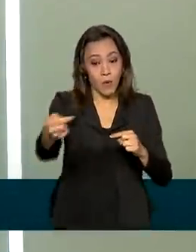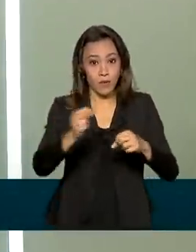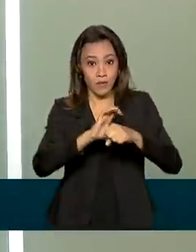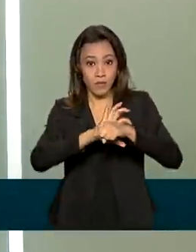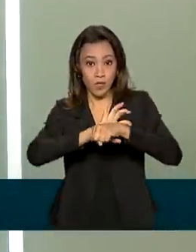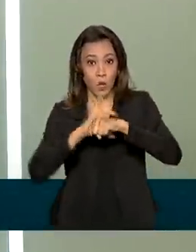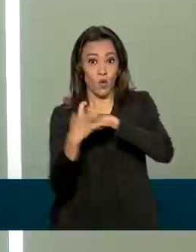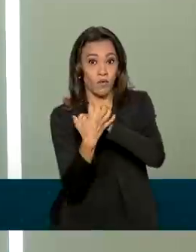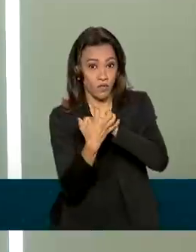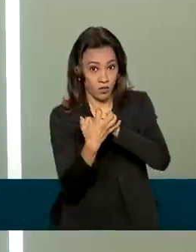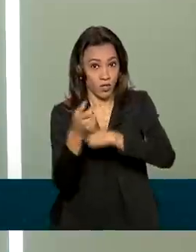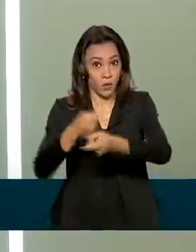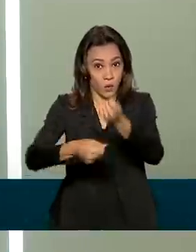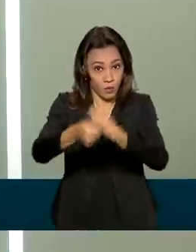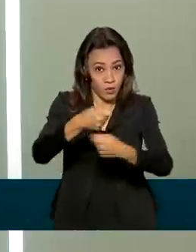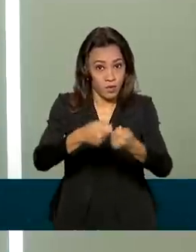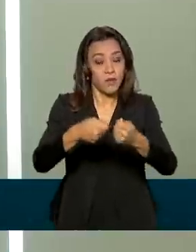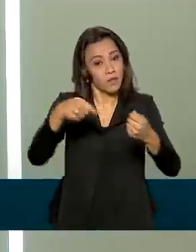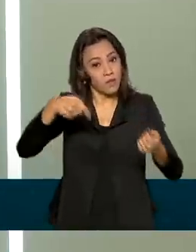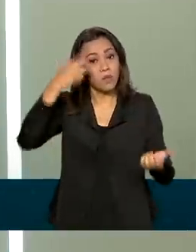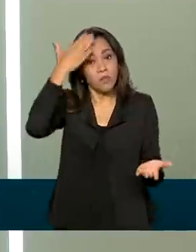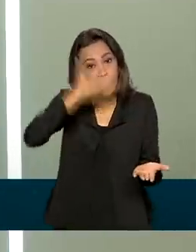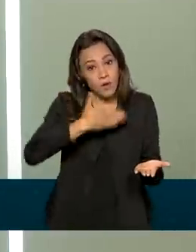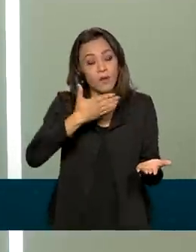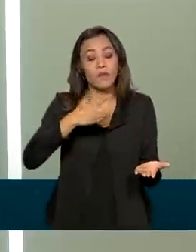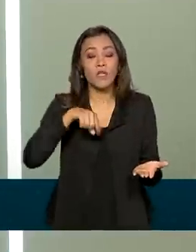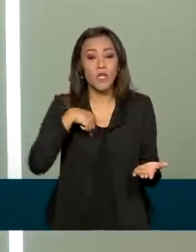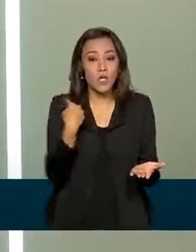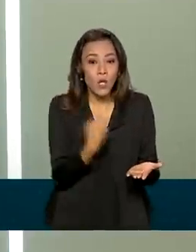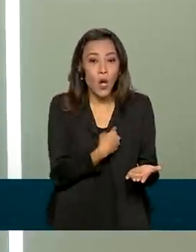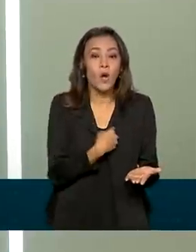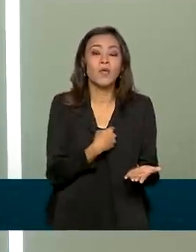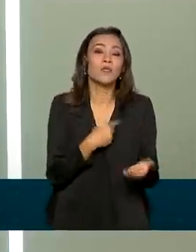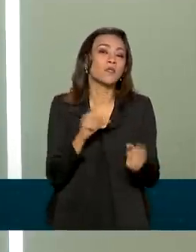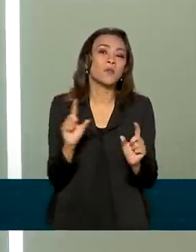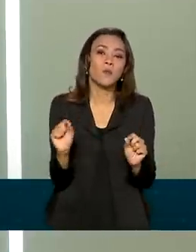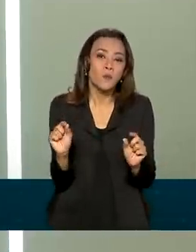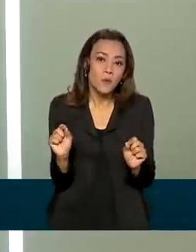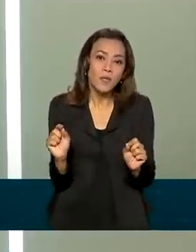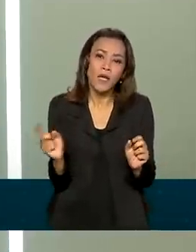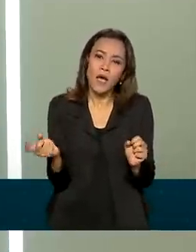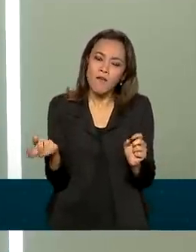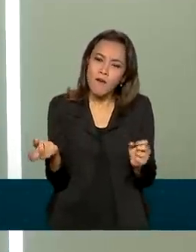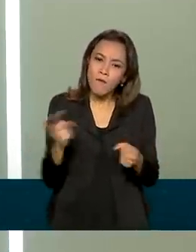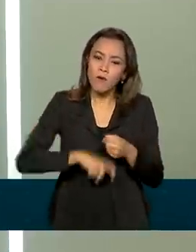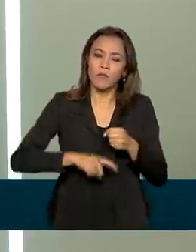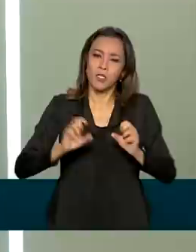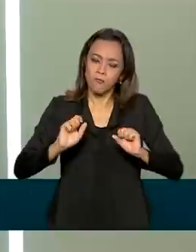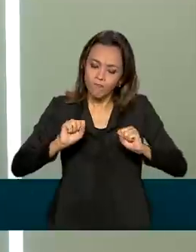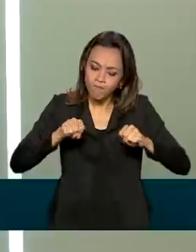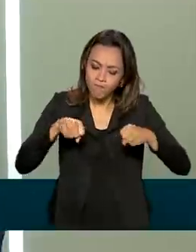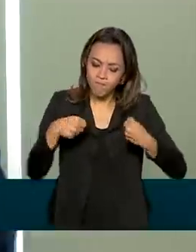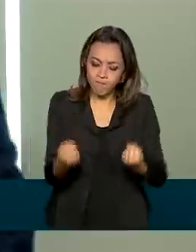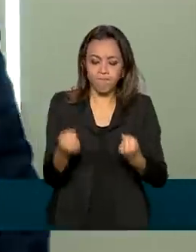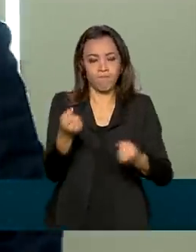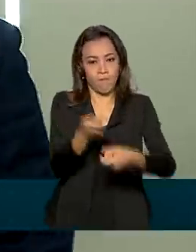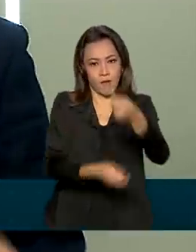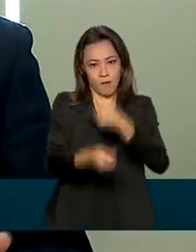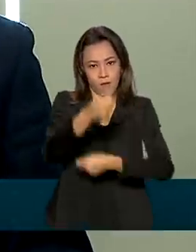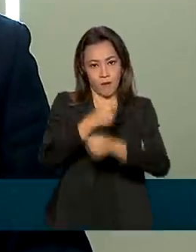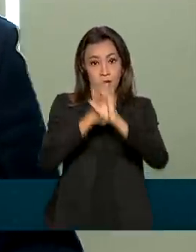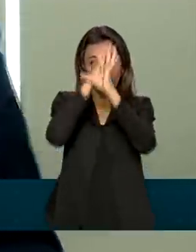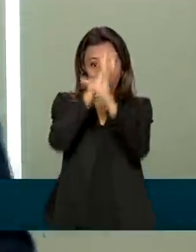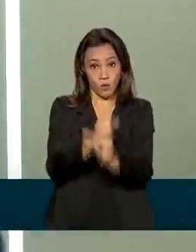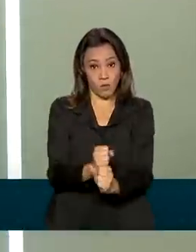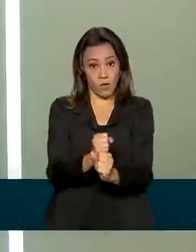Isso demonstra claramente que já estamos num estágio, portanto, de recuperação econômica. No total do